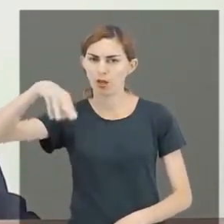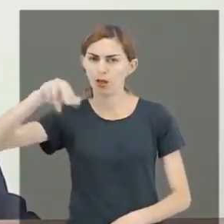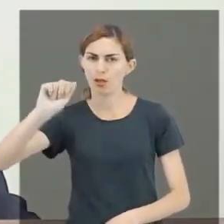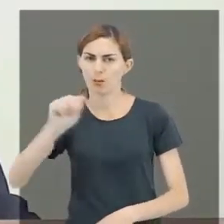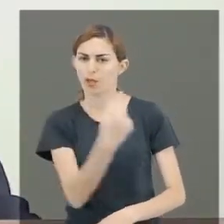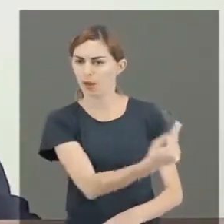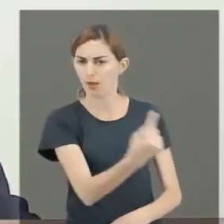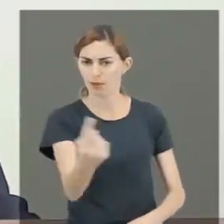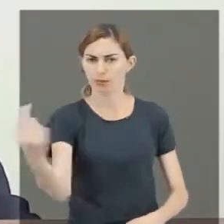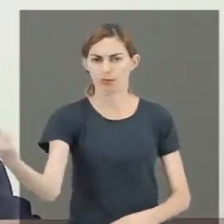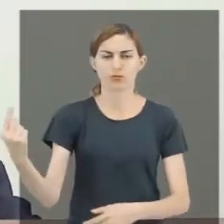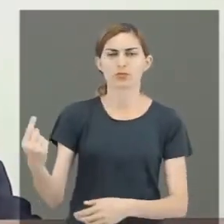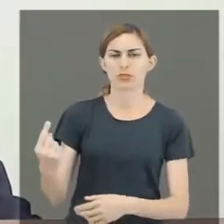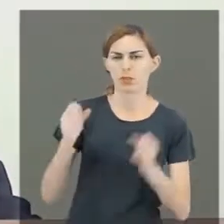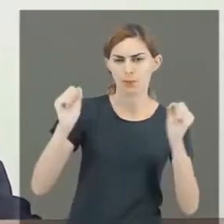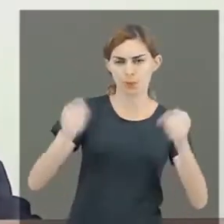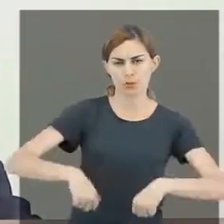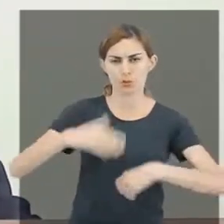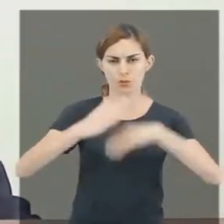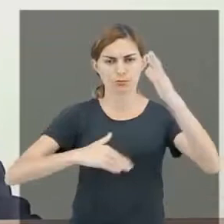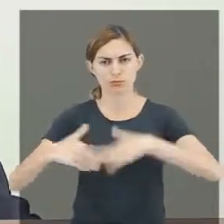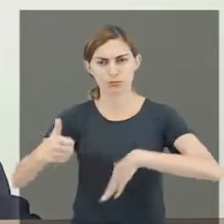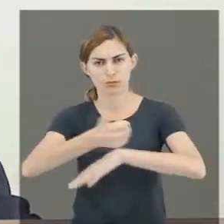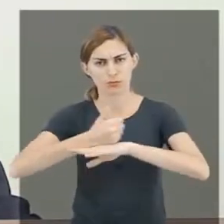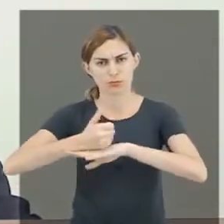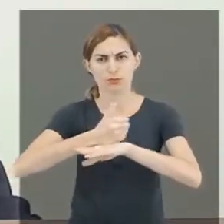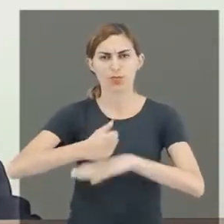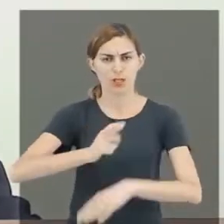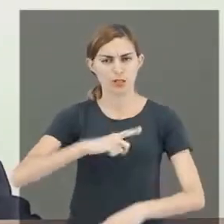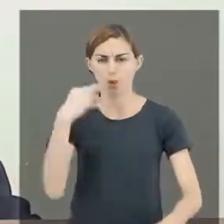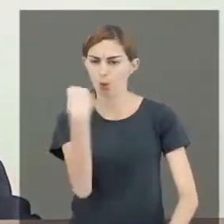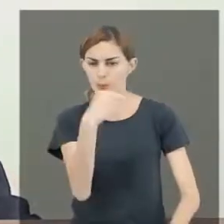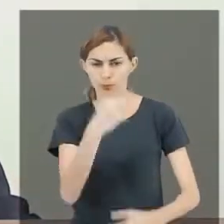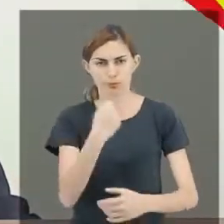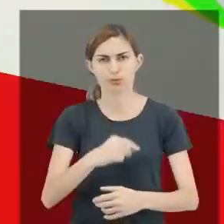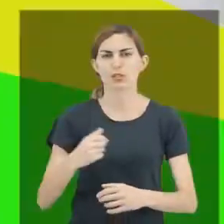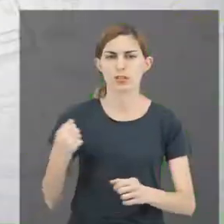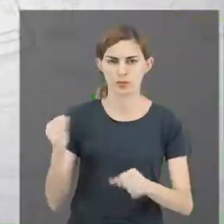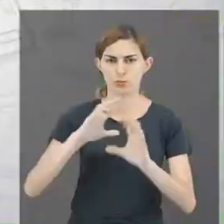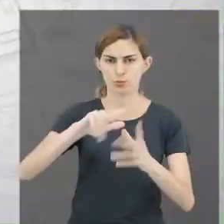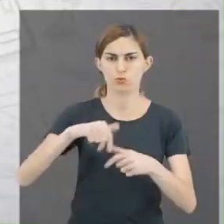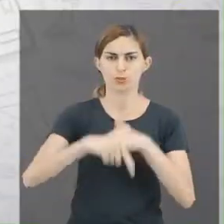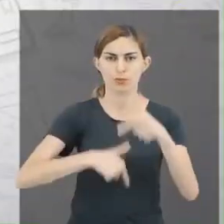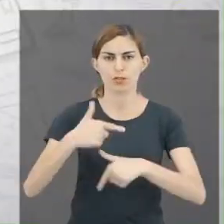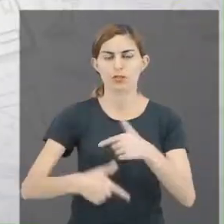Para que vocês possam se qualificar e ter uma oportunidade maior no mundo do trabalho.